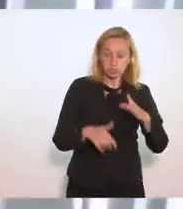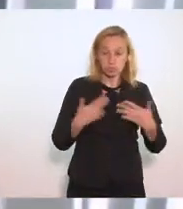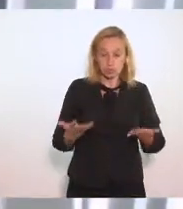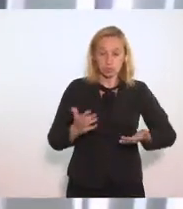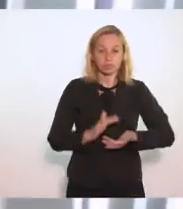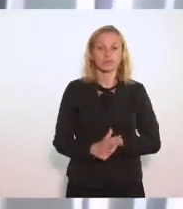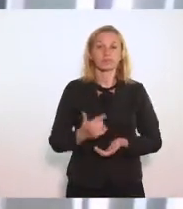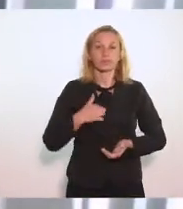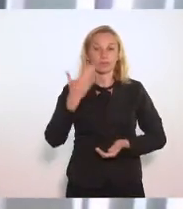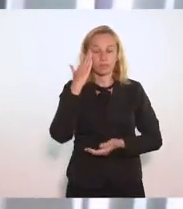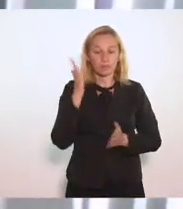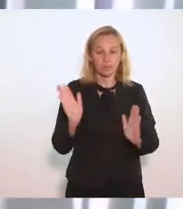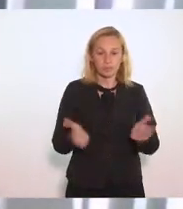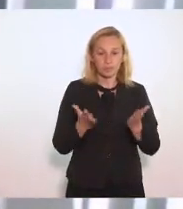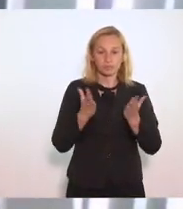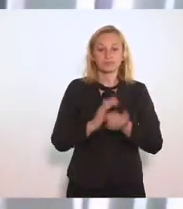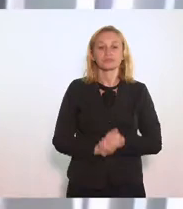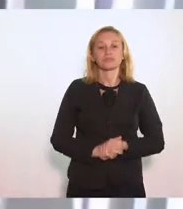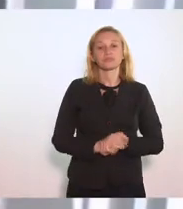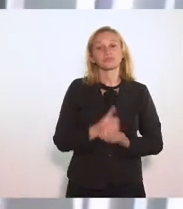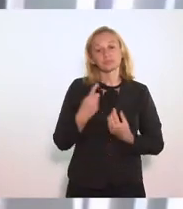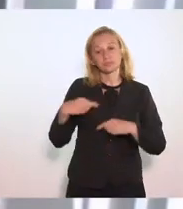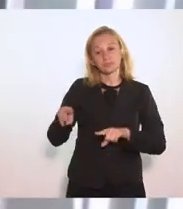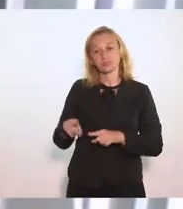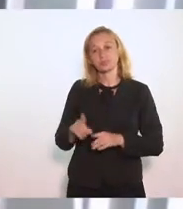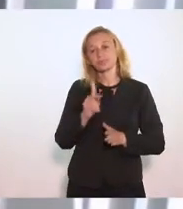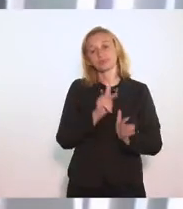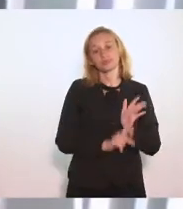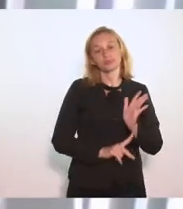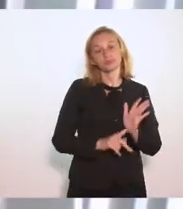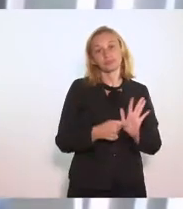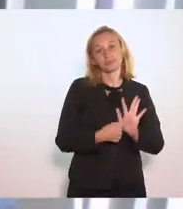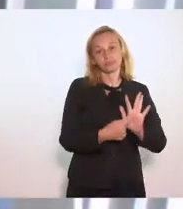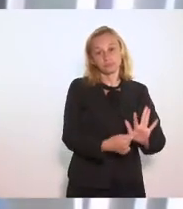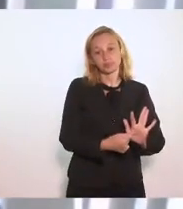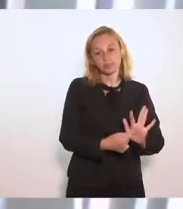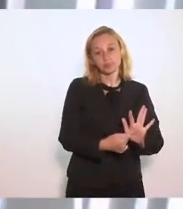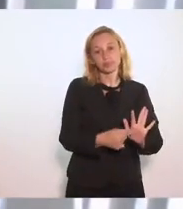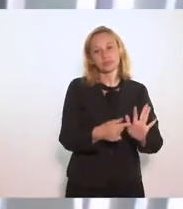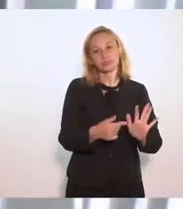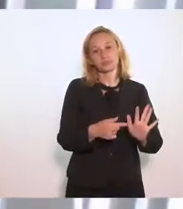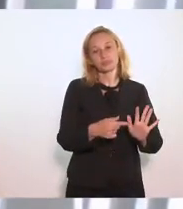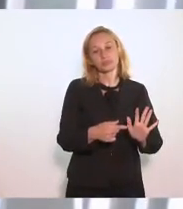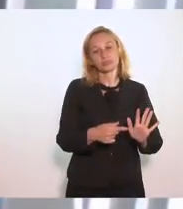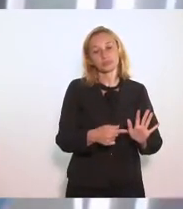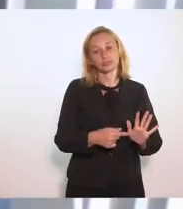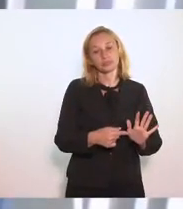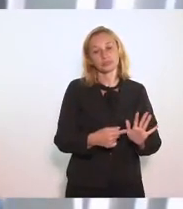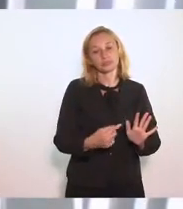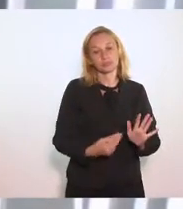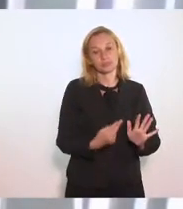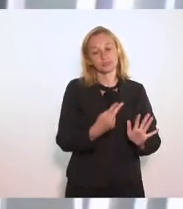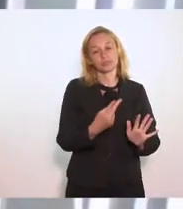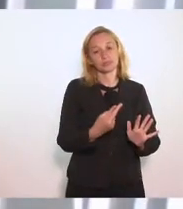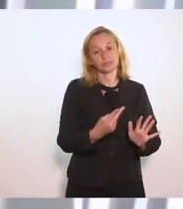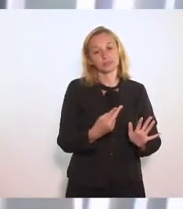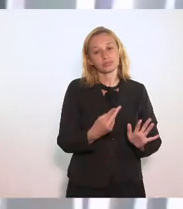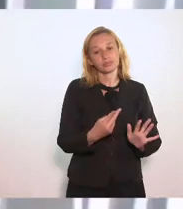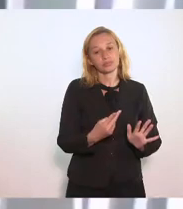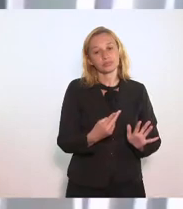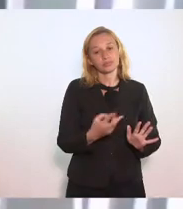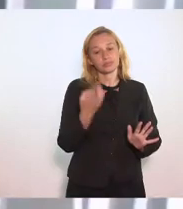A motivação de votos Que se opõem A um projeto Que afirma o princípio Da tolerância religiosa Por isso Quero aqui